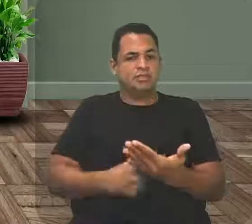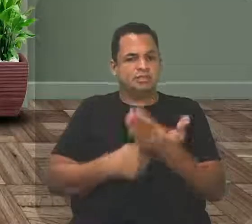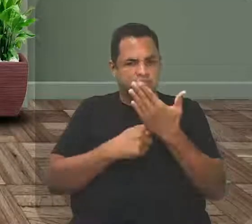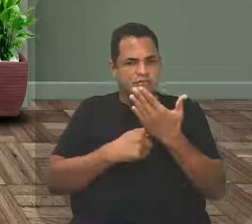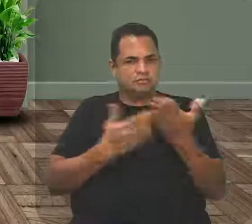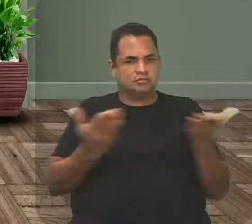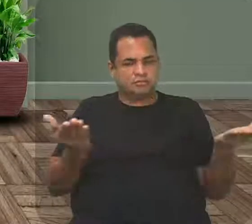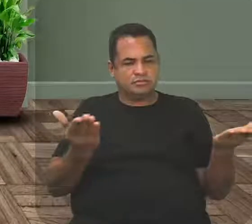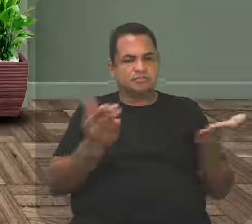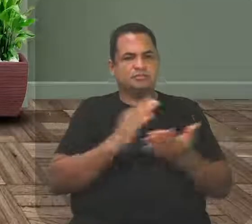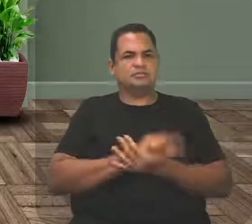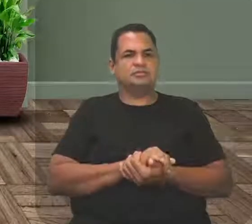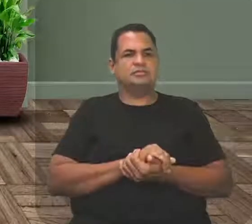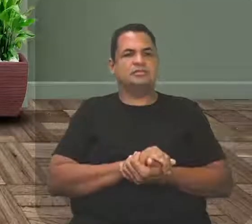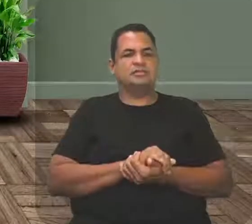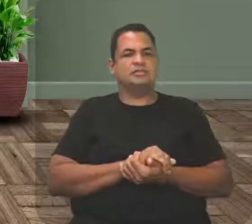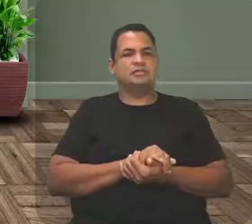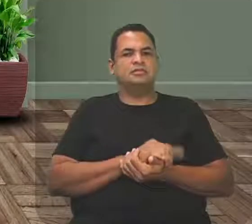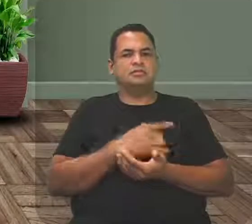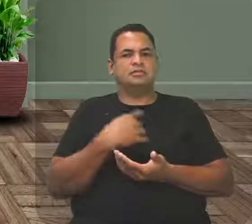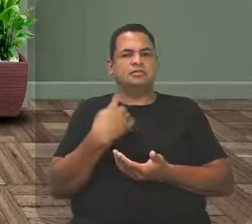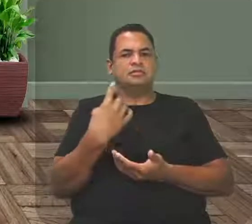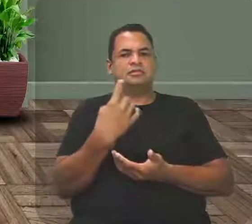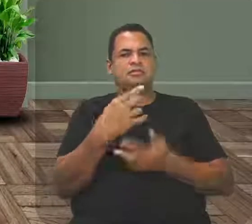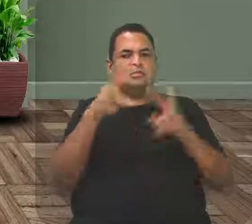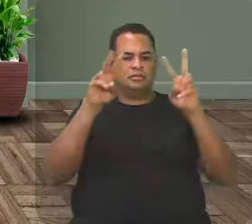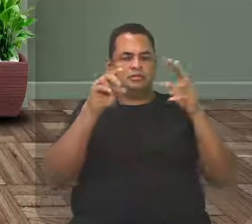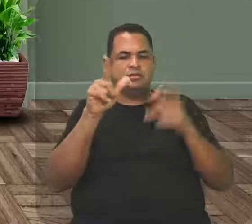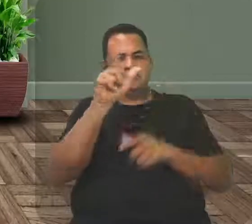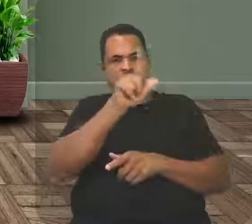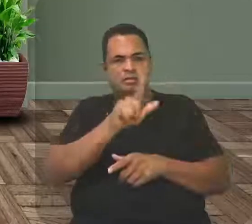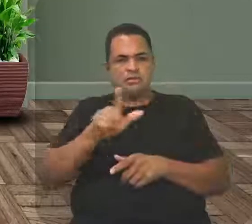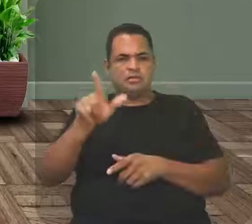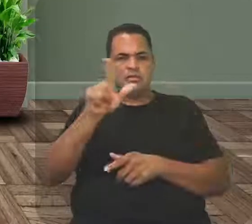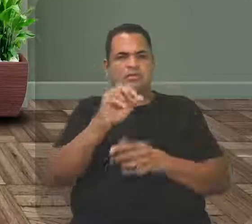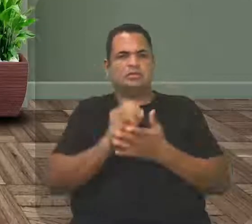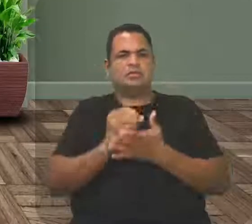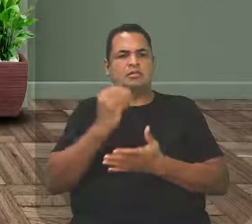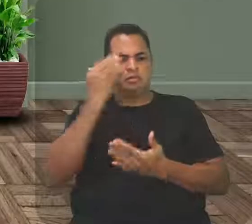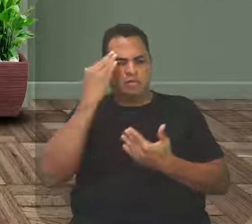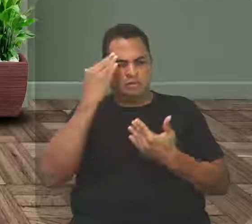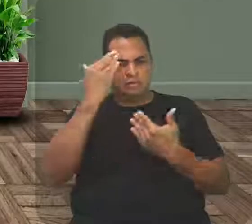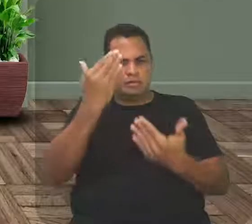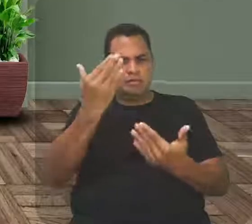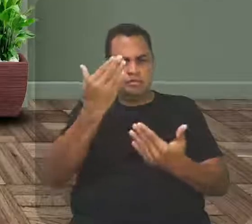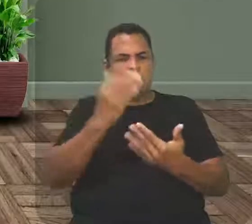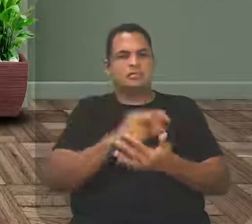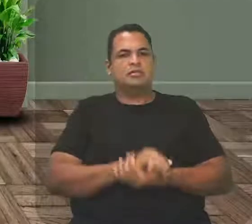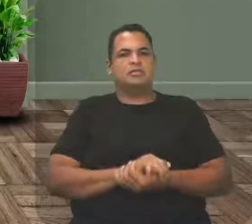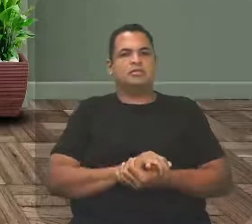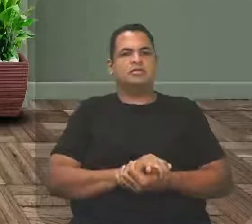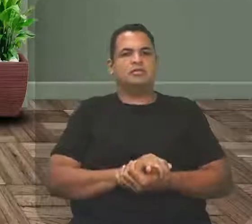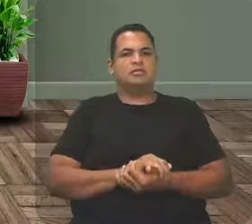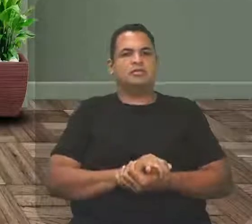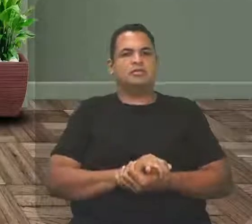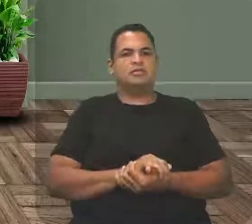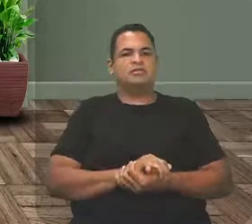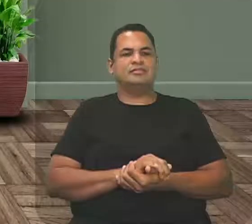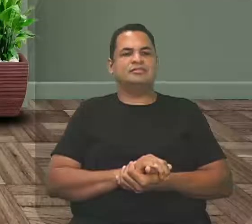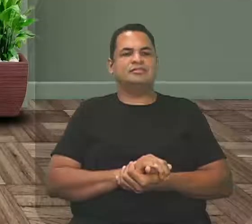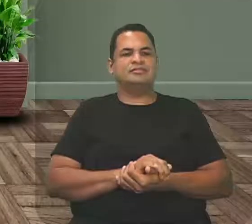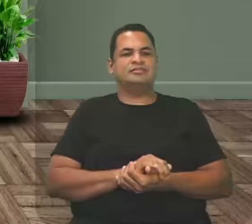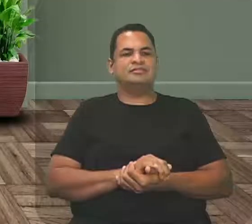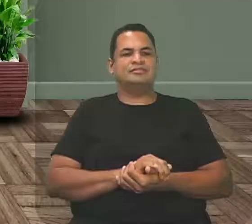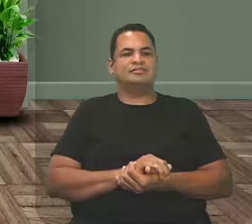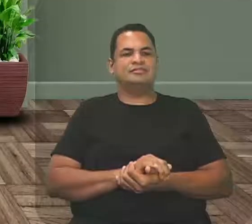aqui na nossa temática sobre literatura. Professor, muito obrigada. Eu que agradeço. E assim, até